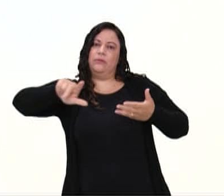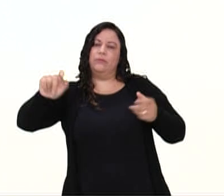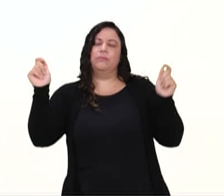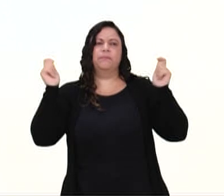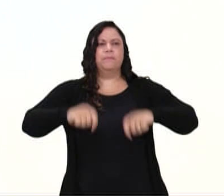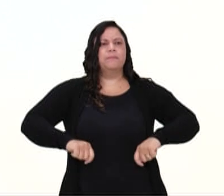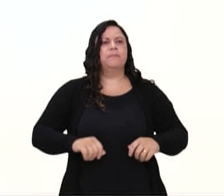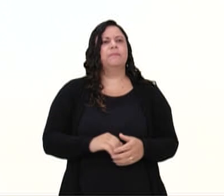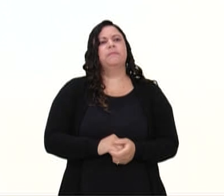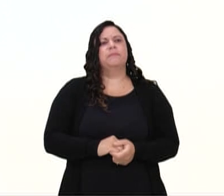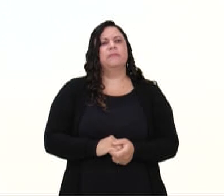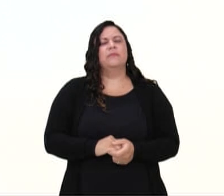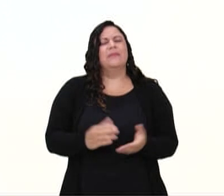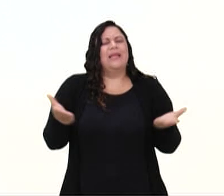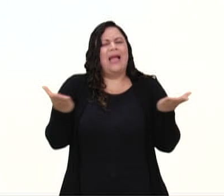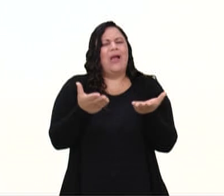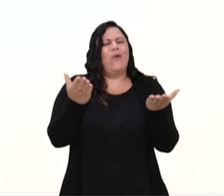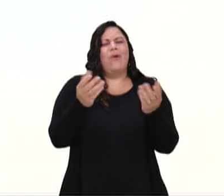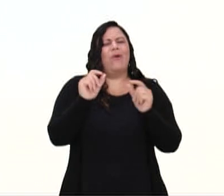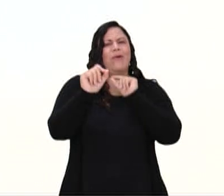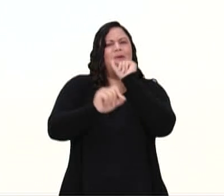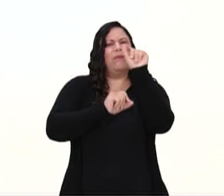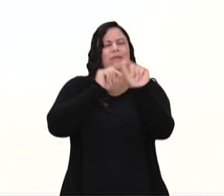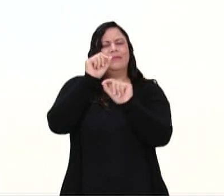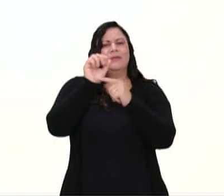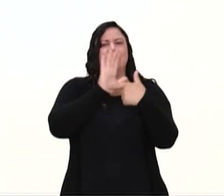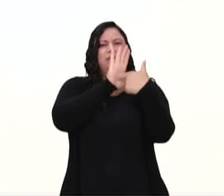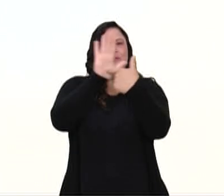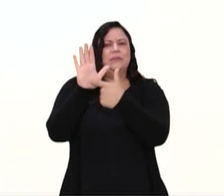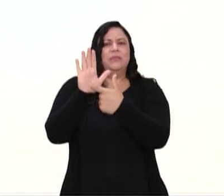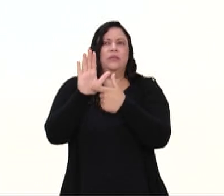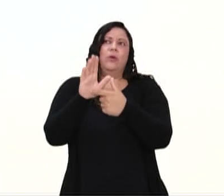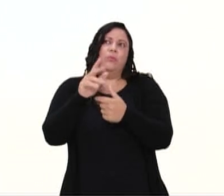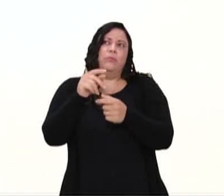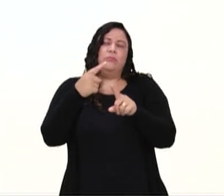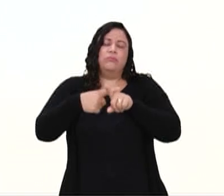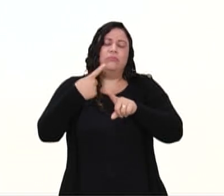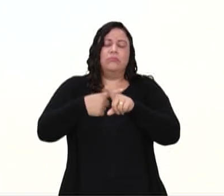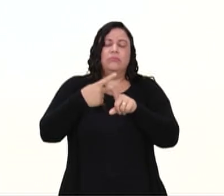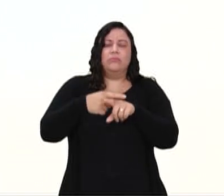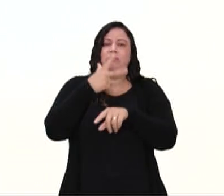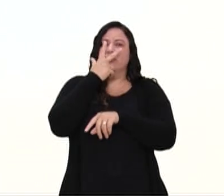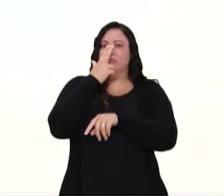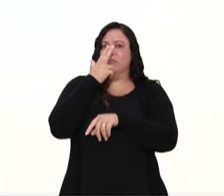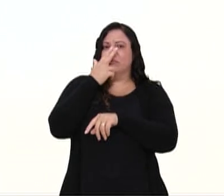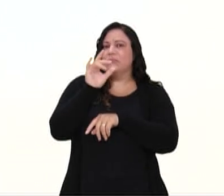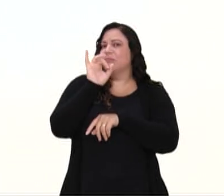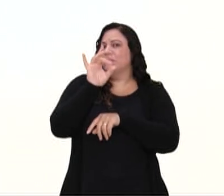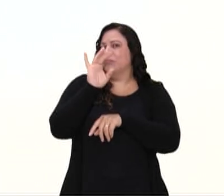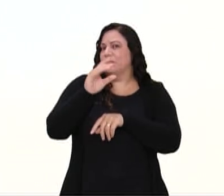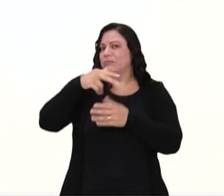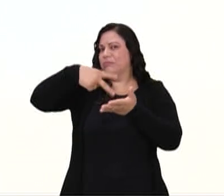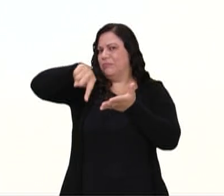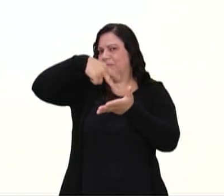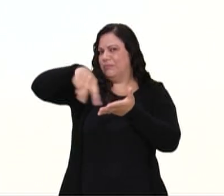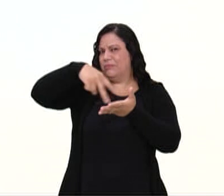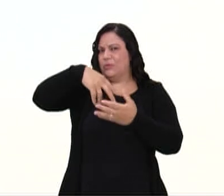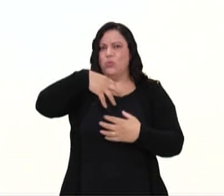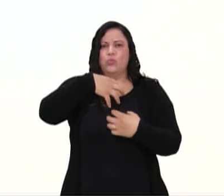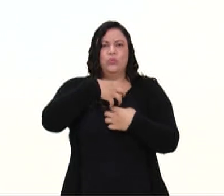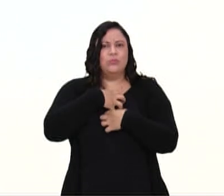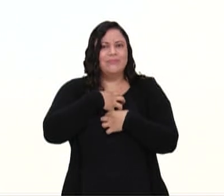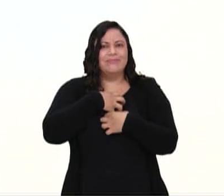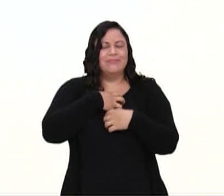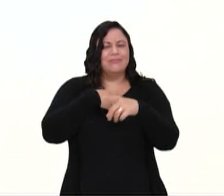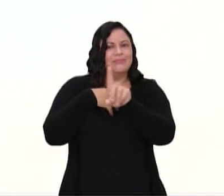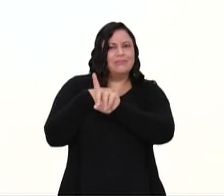e aqui a gente desmistificou um pouquinho, né? Porque, às vezes, a gente acha que o street dance é um estilo de dança. E